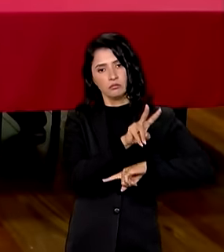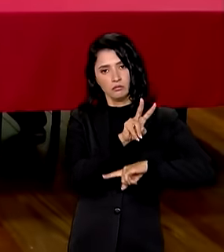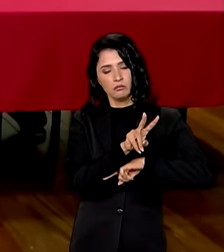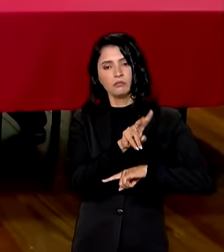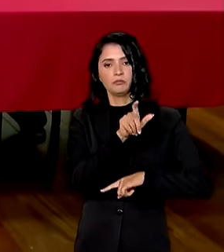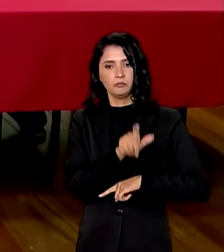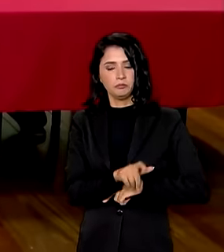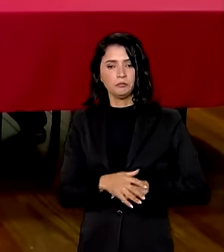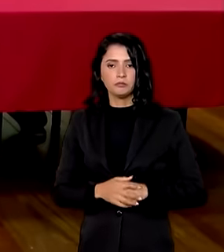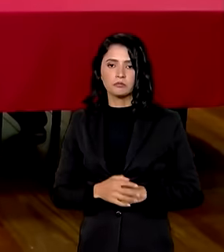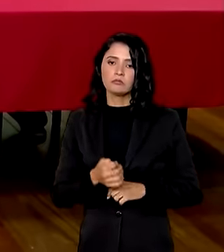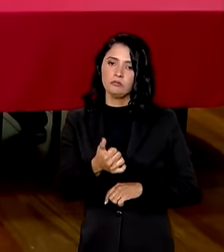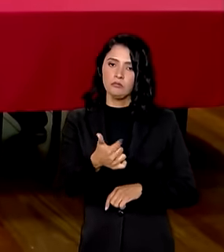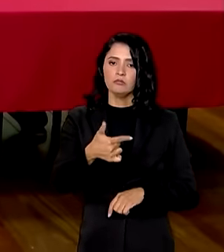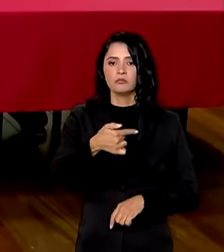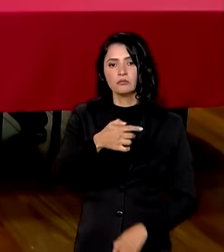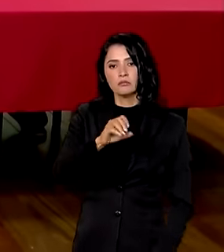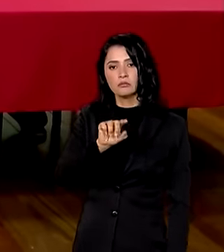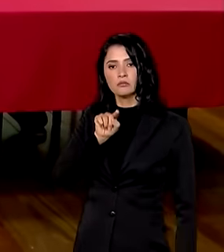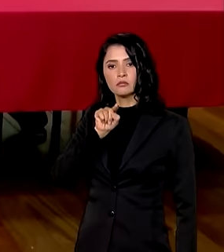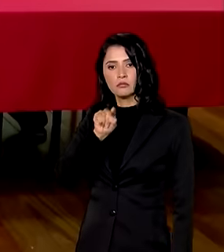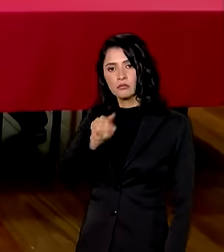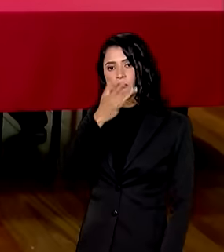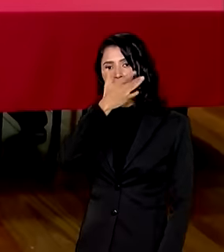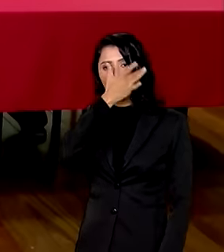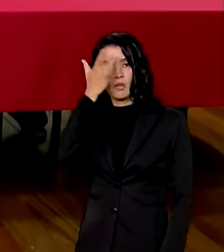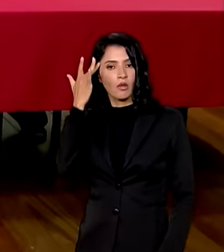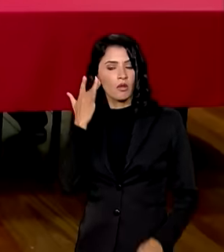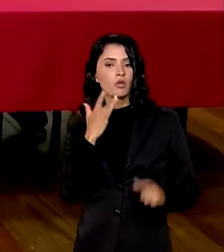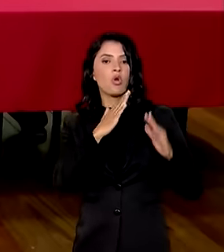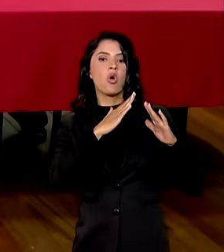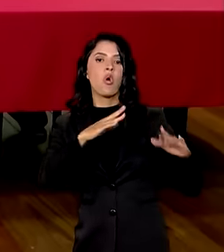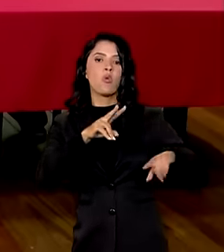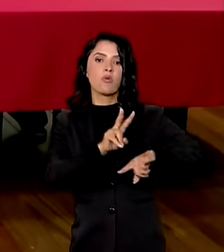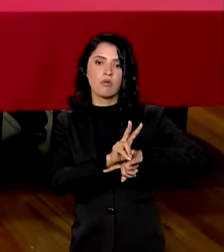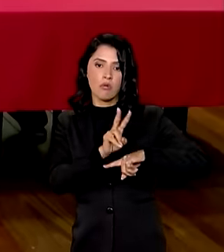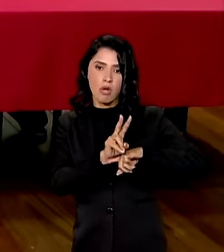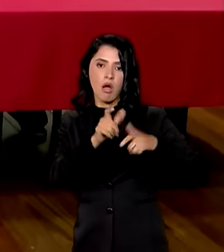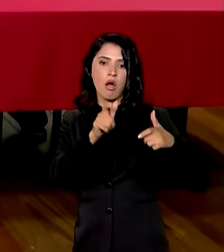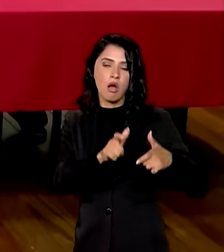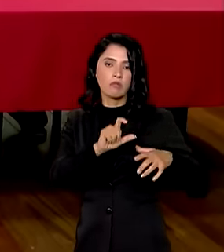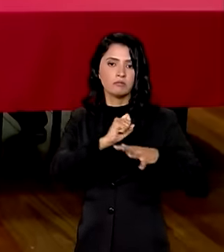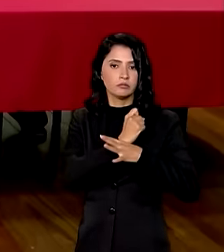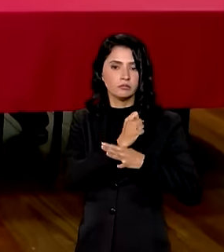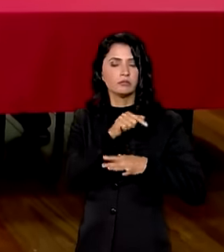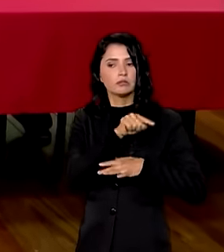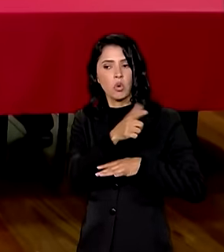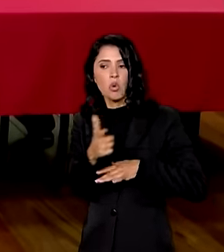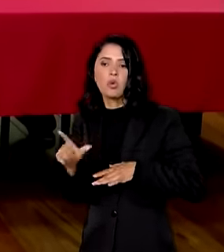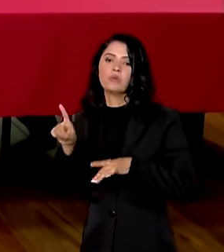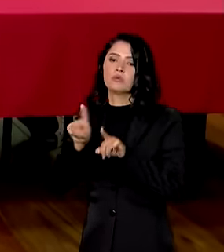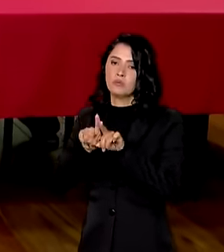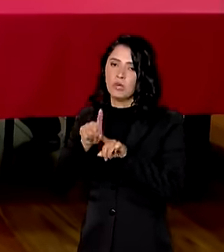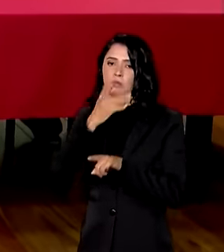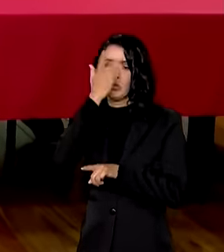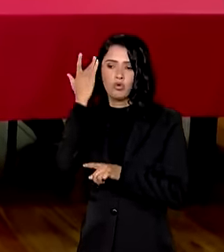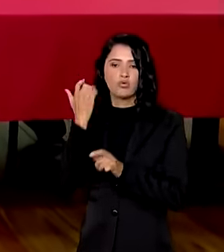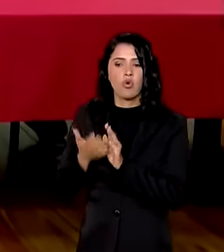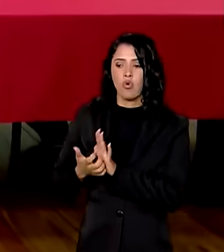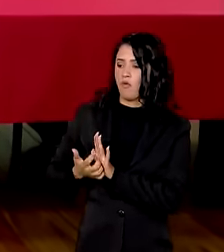Nós temos quase 70 mil pessoas em abrigos, nós temos um outro contingente muito grande de pessoas